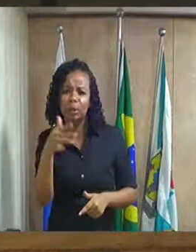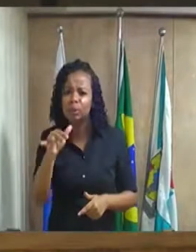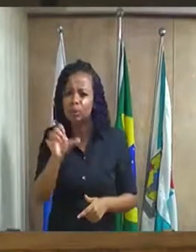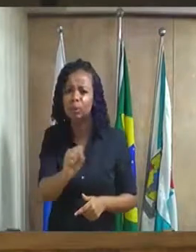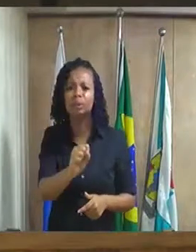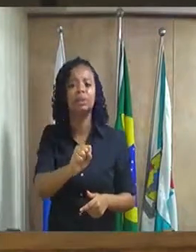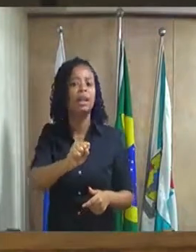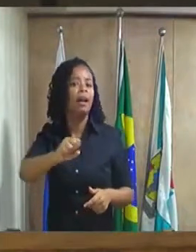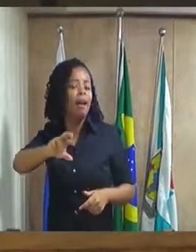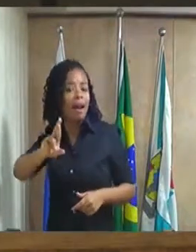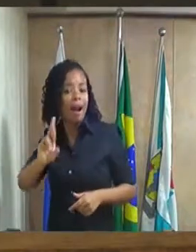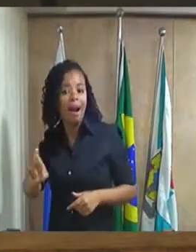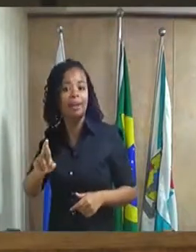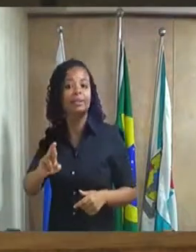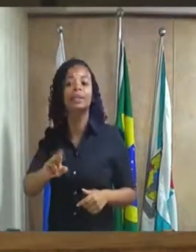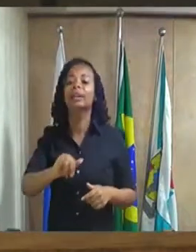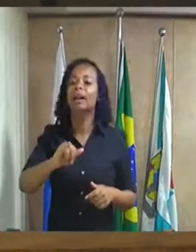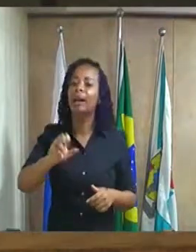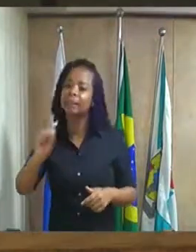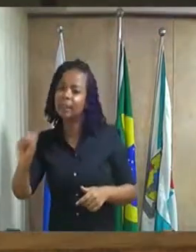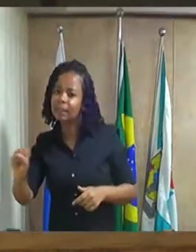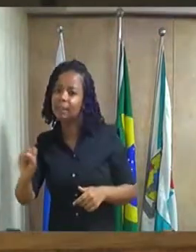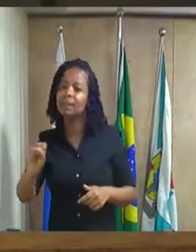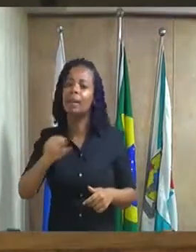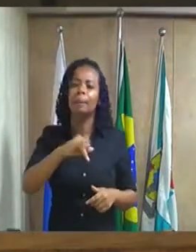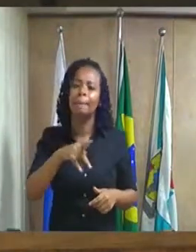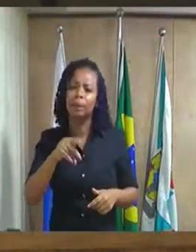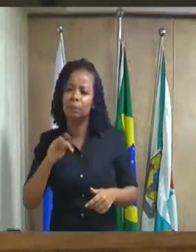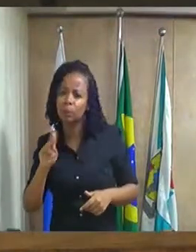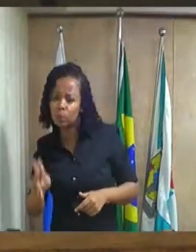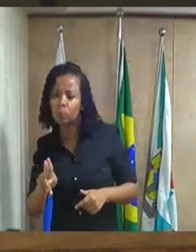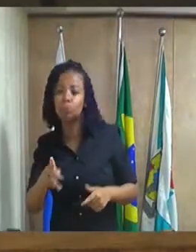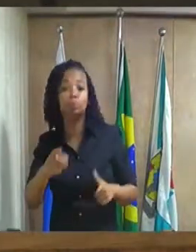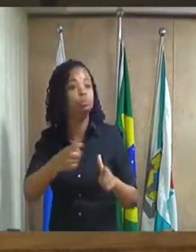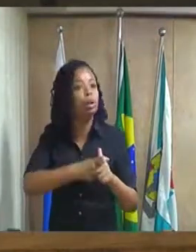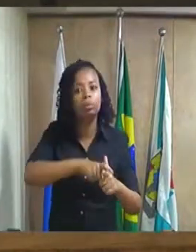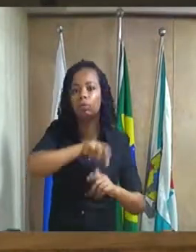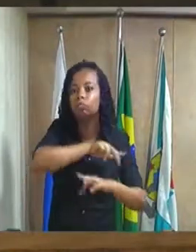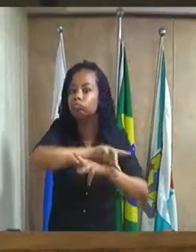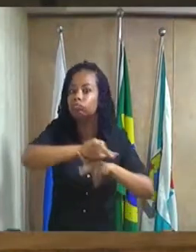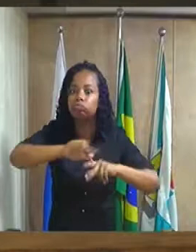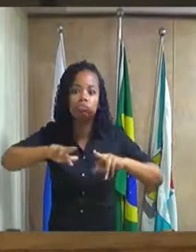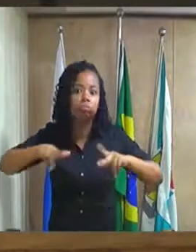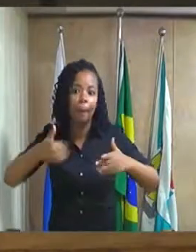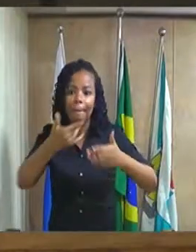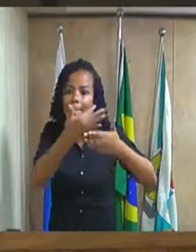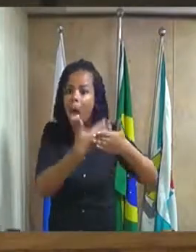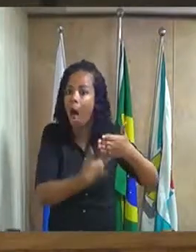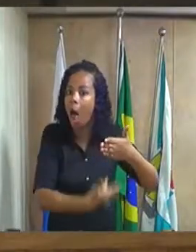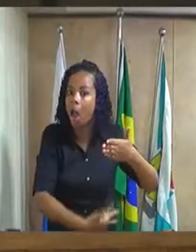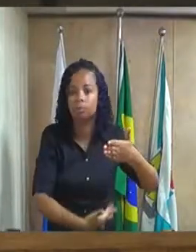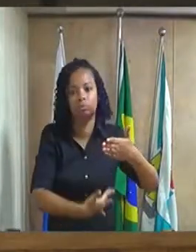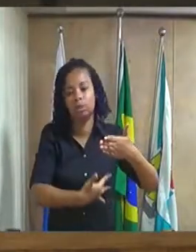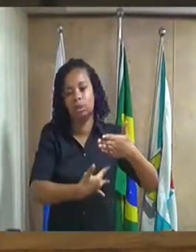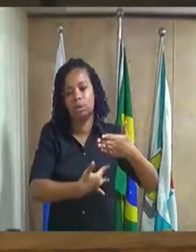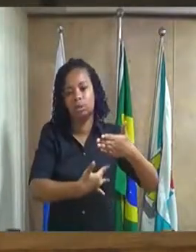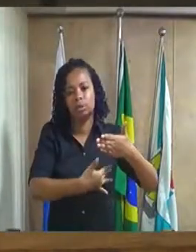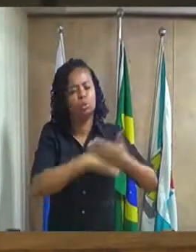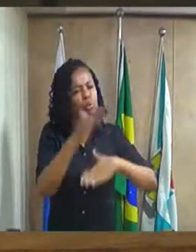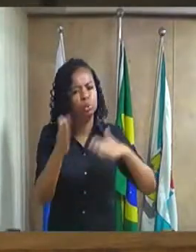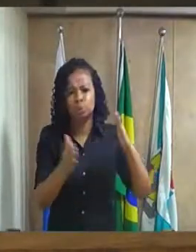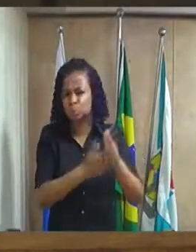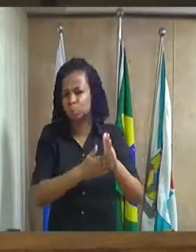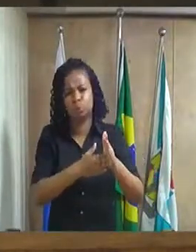reais de dívida de ISS de IPTU e de tantos outros de todas outras